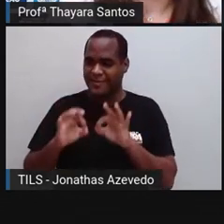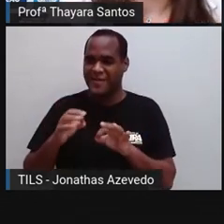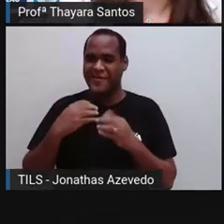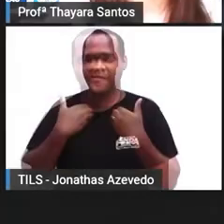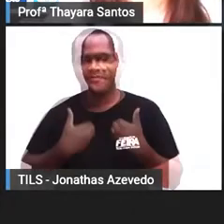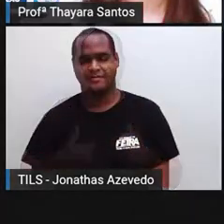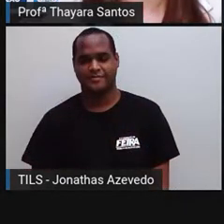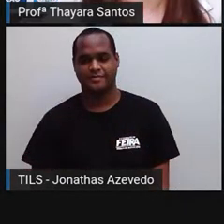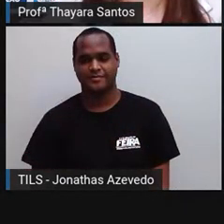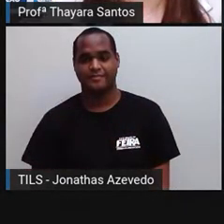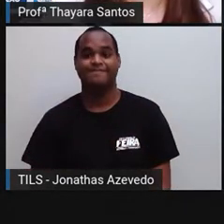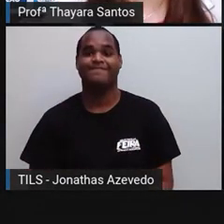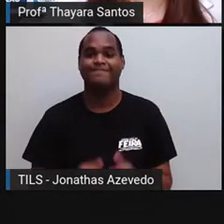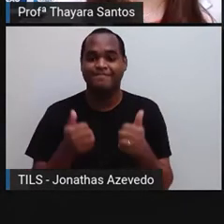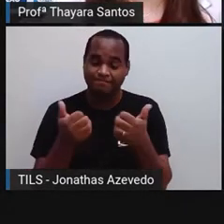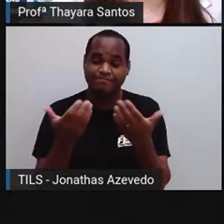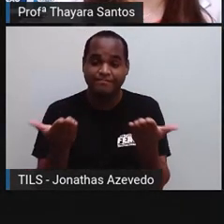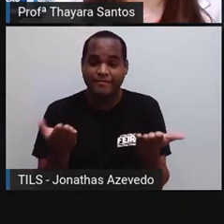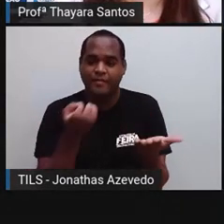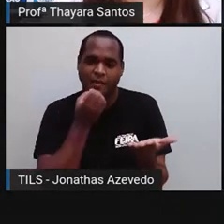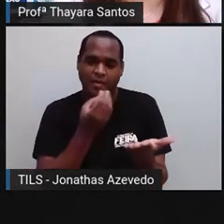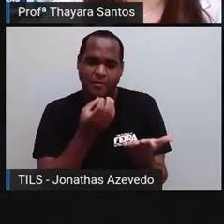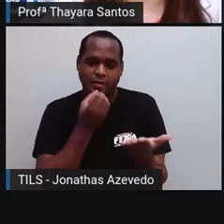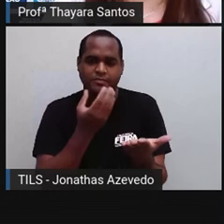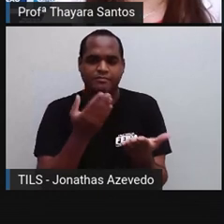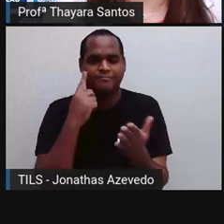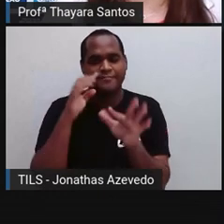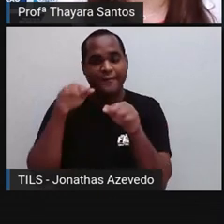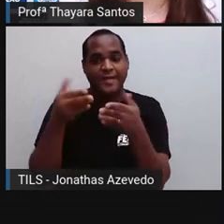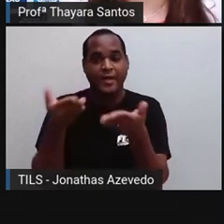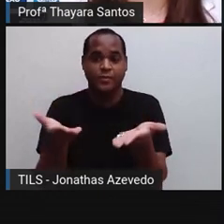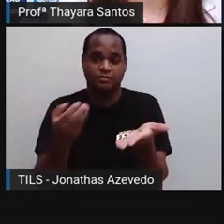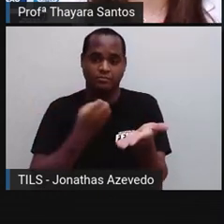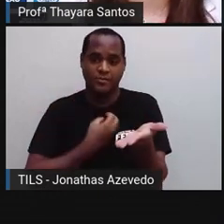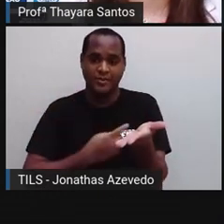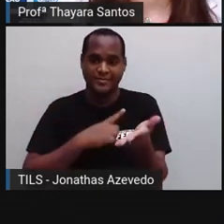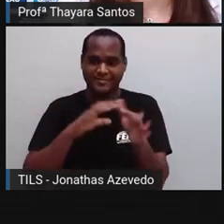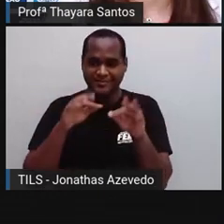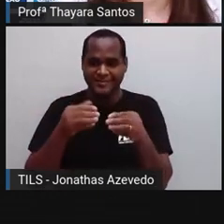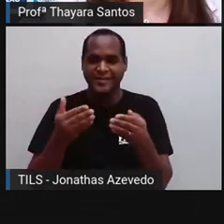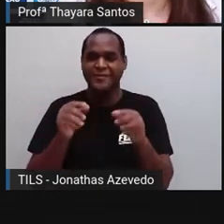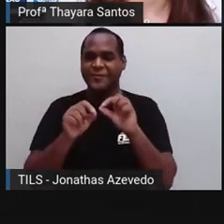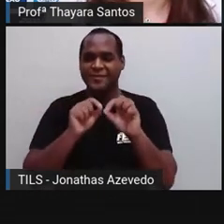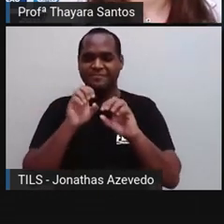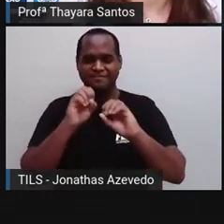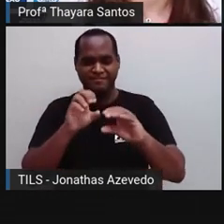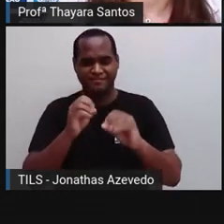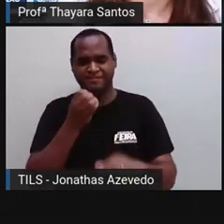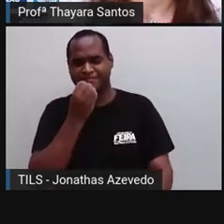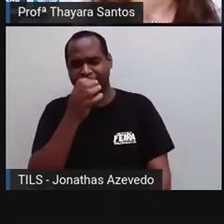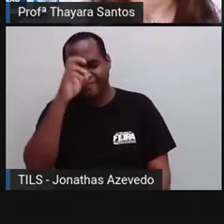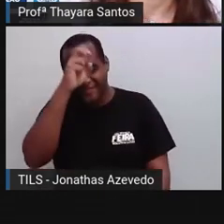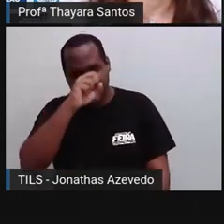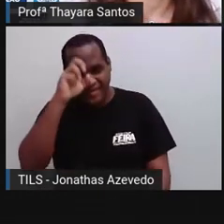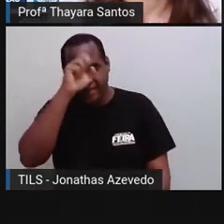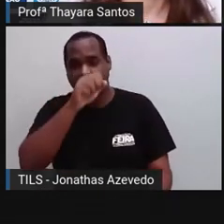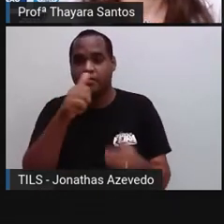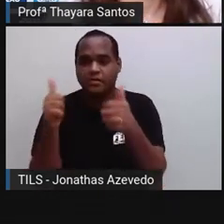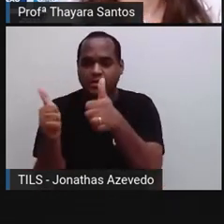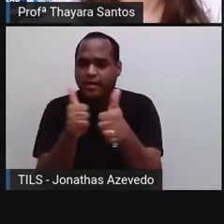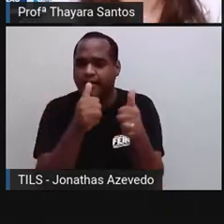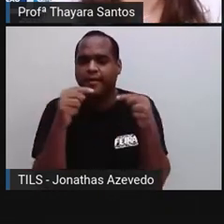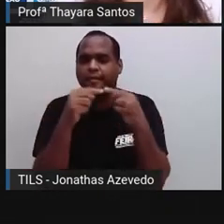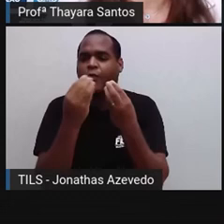funciona. Então, gente, vamos finalizar a nossa aula por aqui. Espero que vocês tenham aprendido um pouco mais sobre o